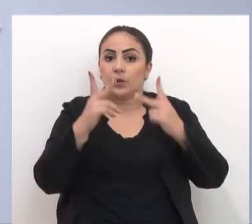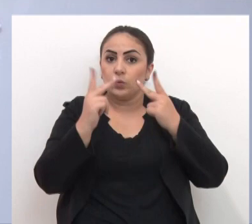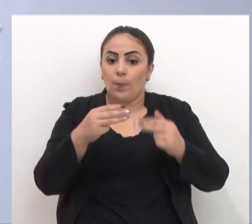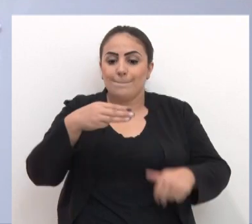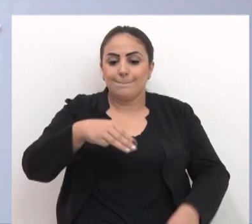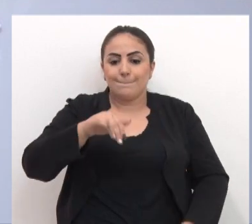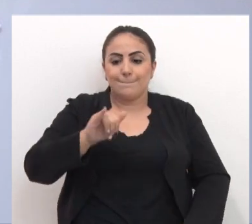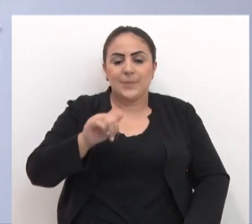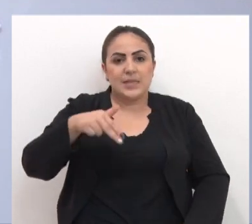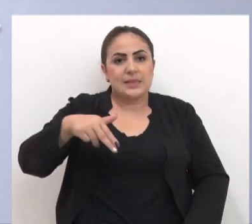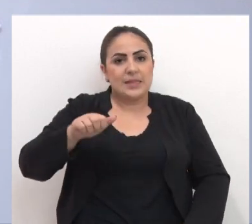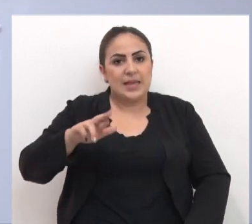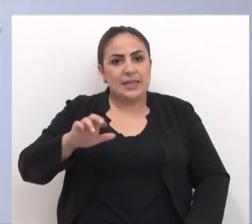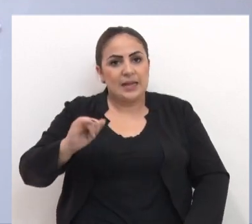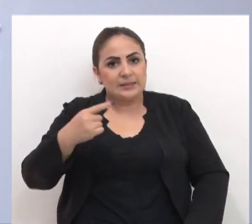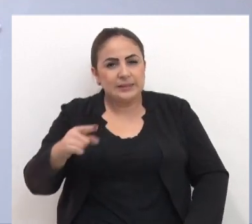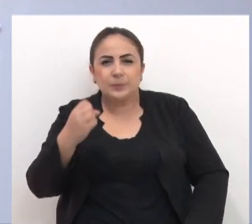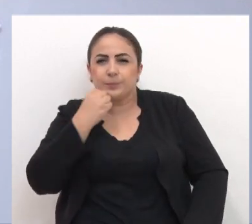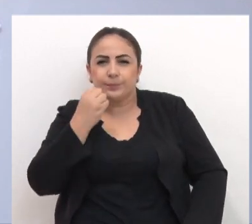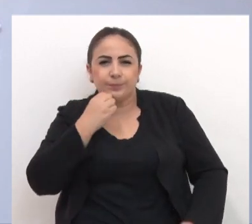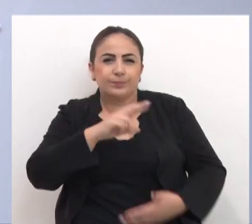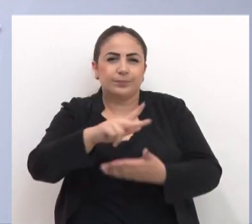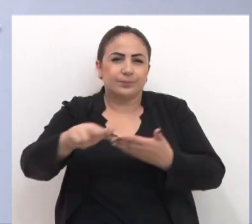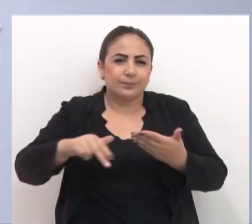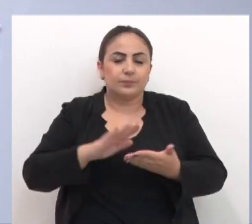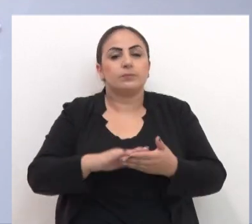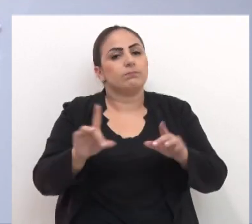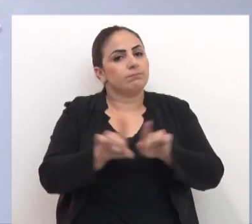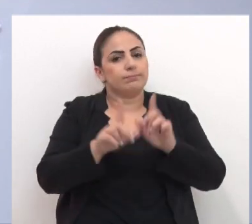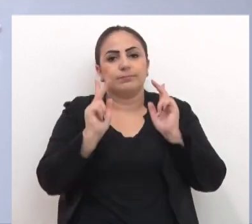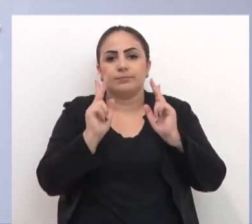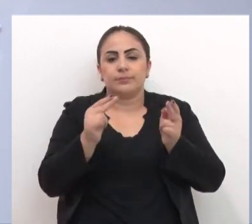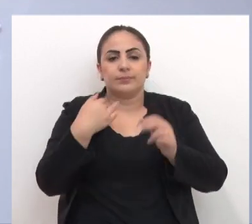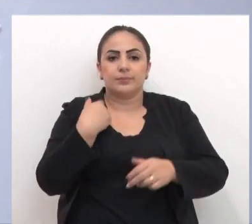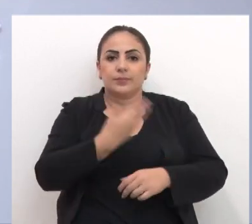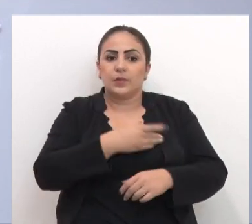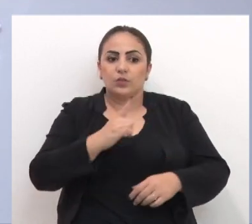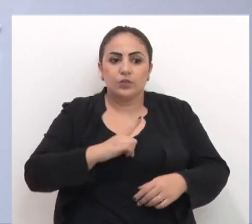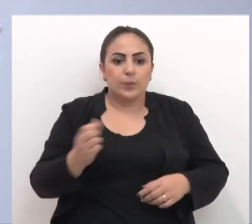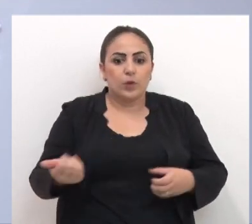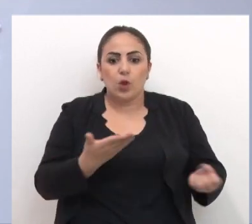evoluções e na mineração não foi diferente tivemos grandes